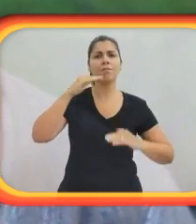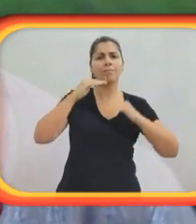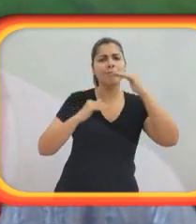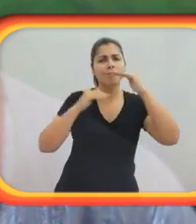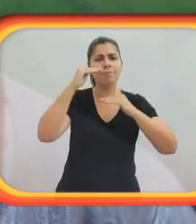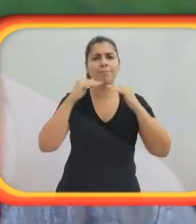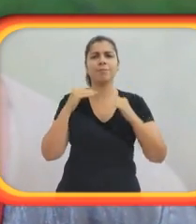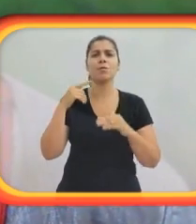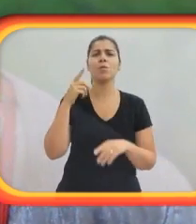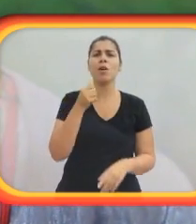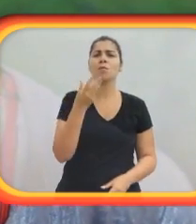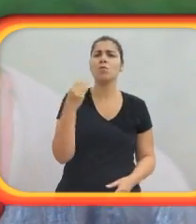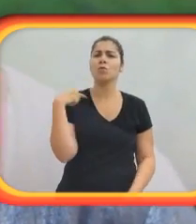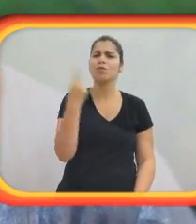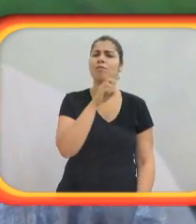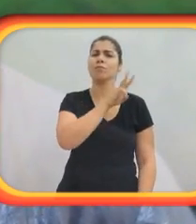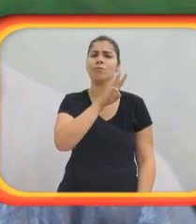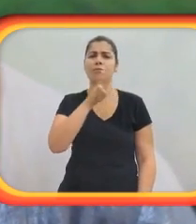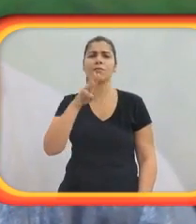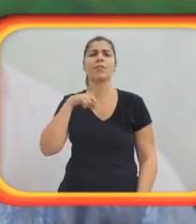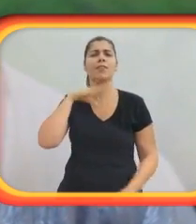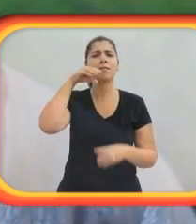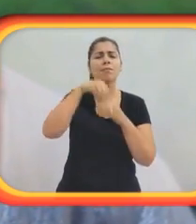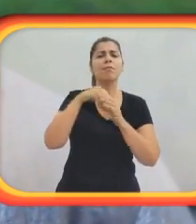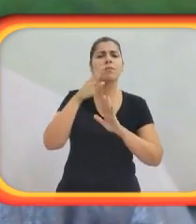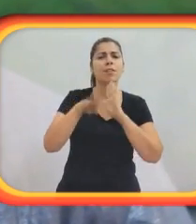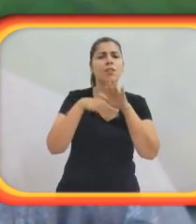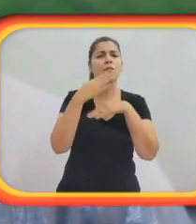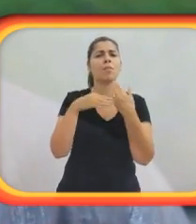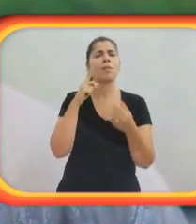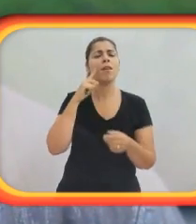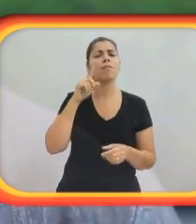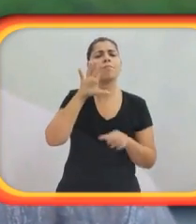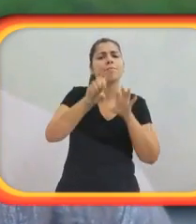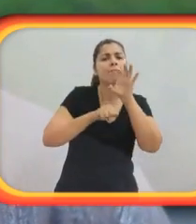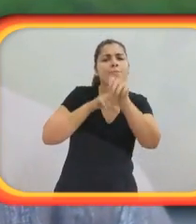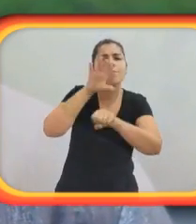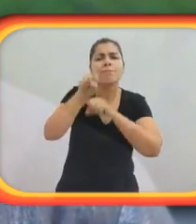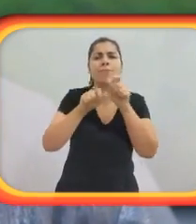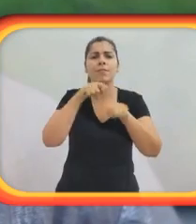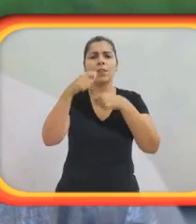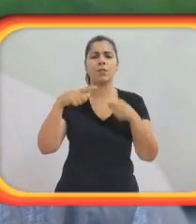A estrutura da língua é a mesma, mas os léxicos podem ser diferentes.